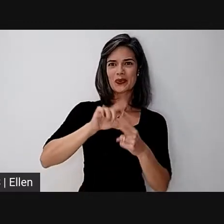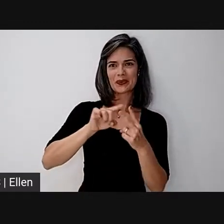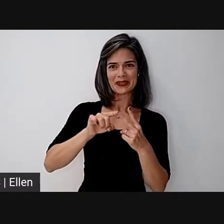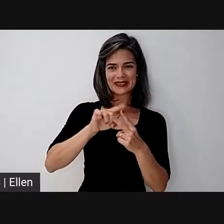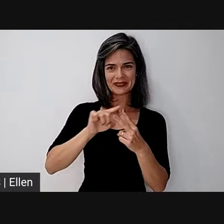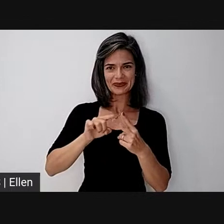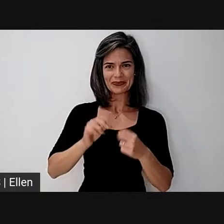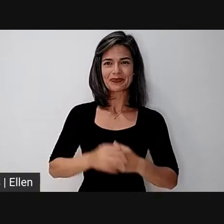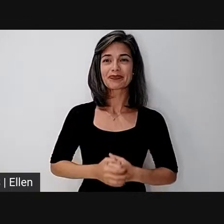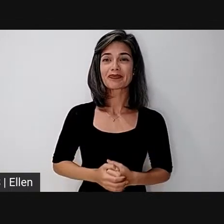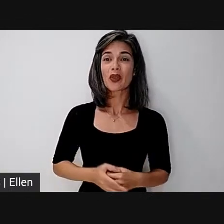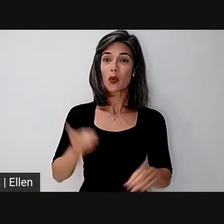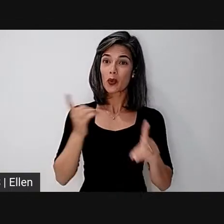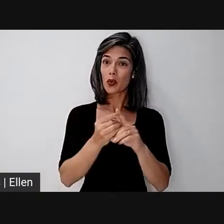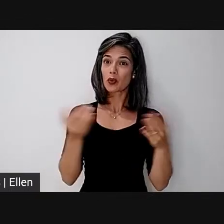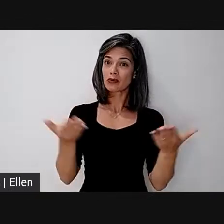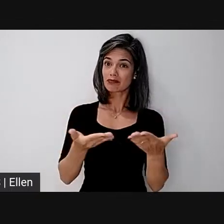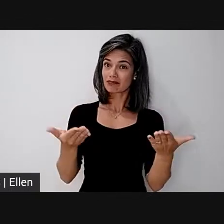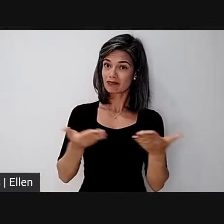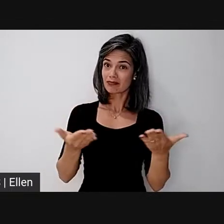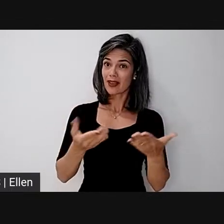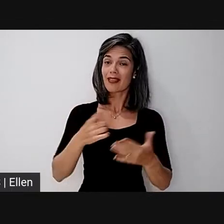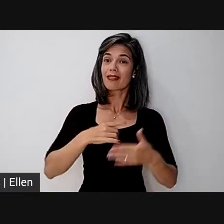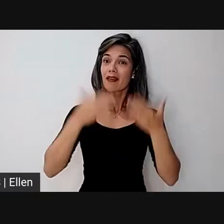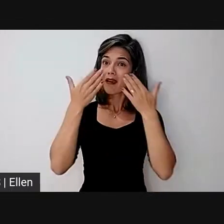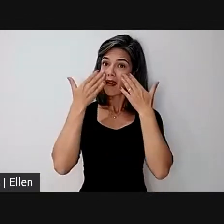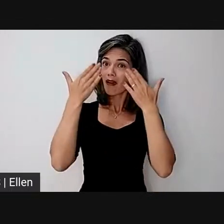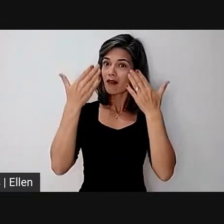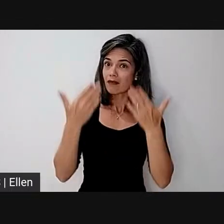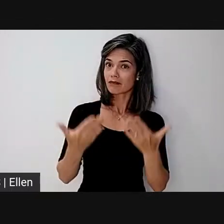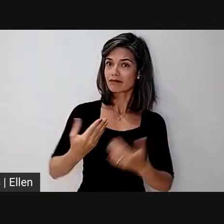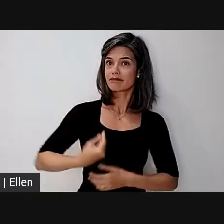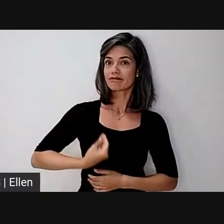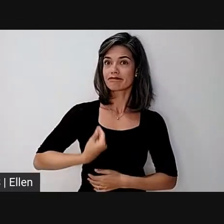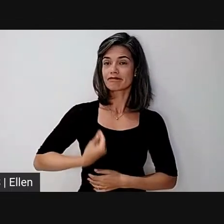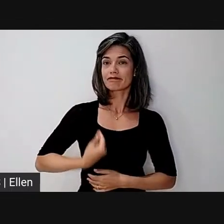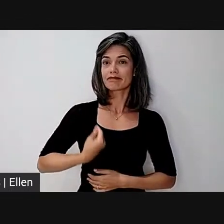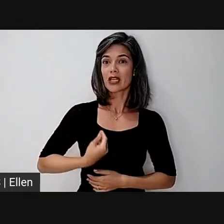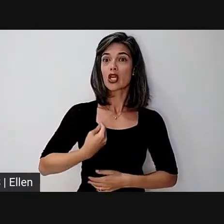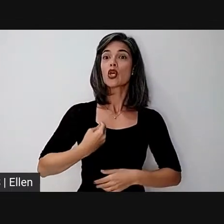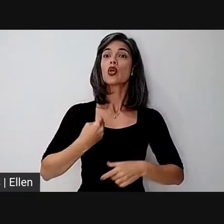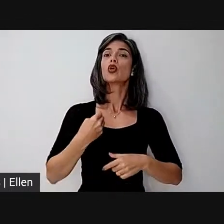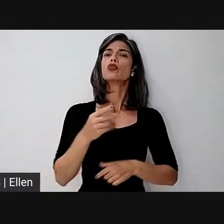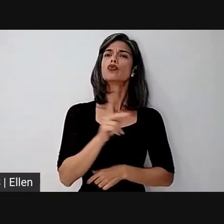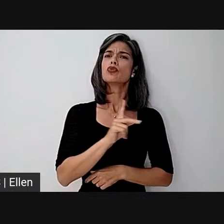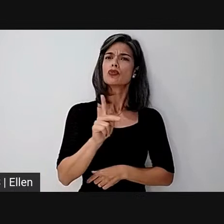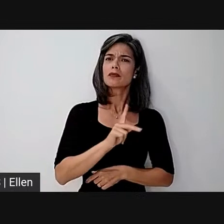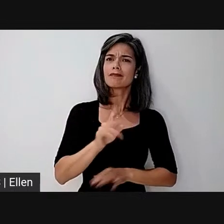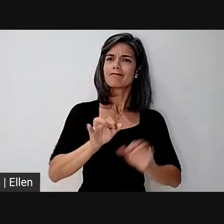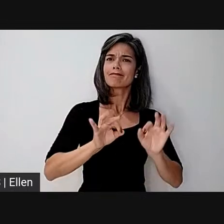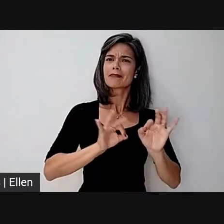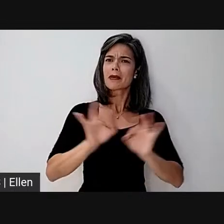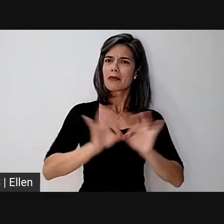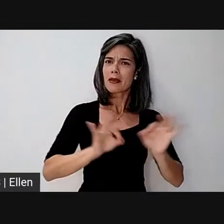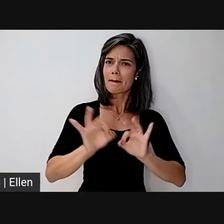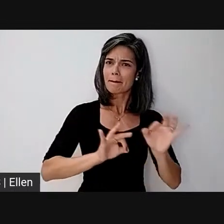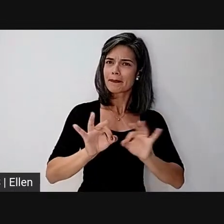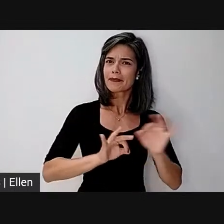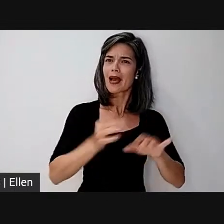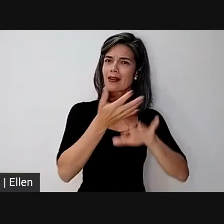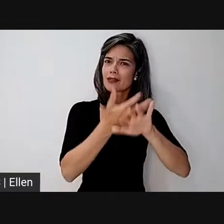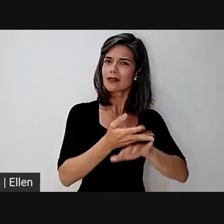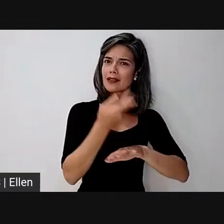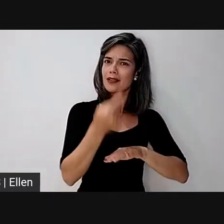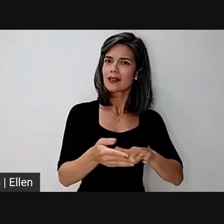O encontro de hoje contará com a participação dos professores que elaboraram as disciplinas deste